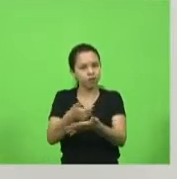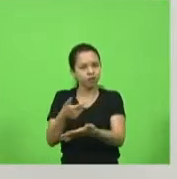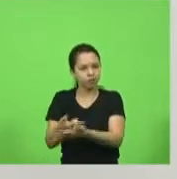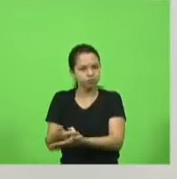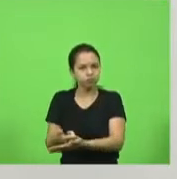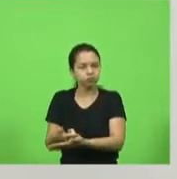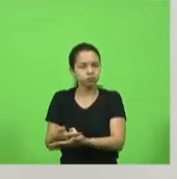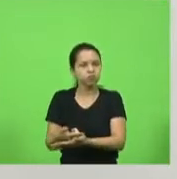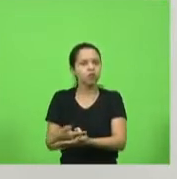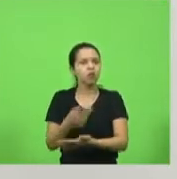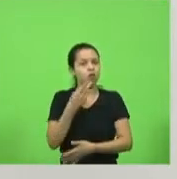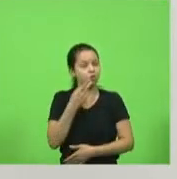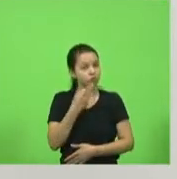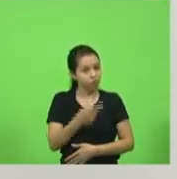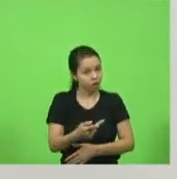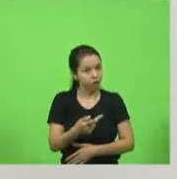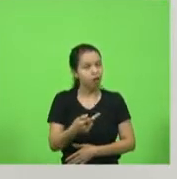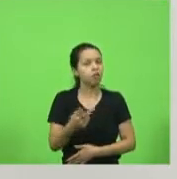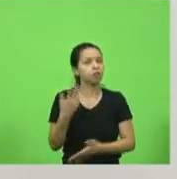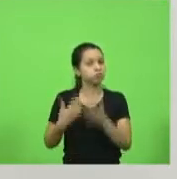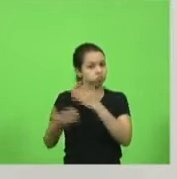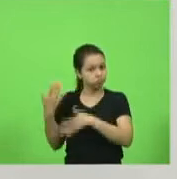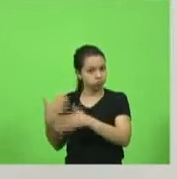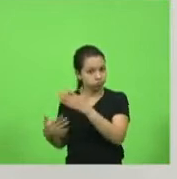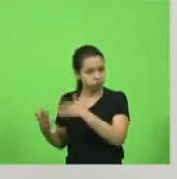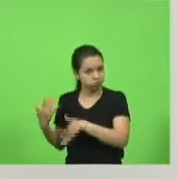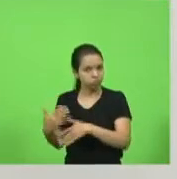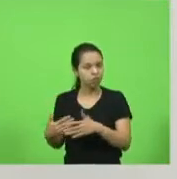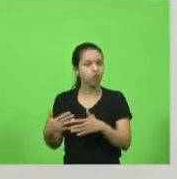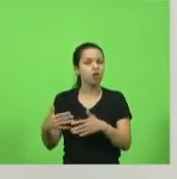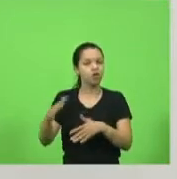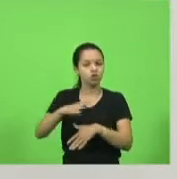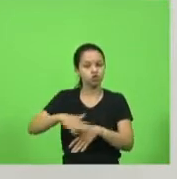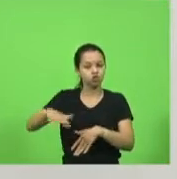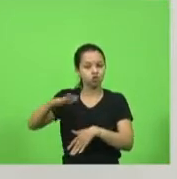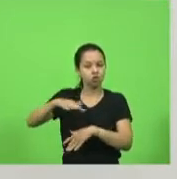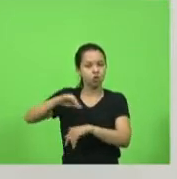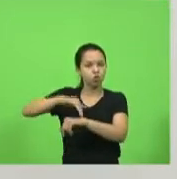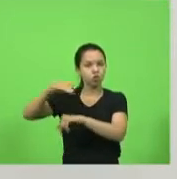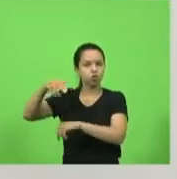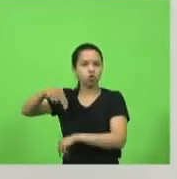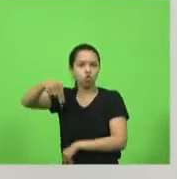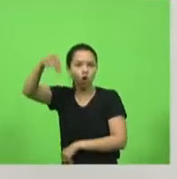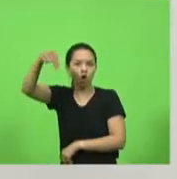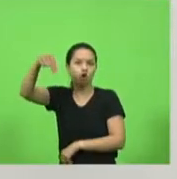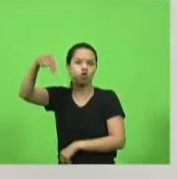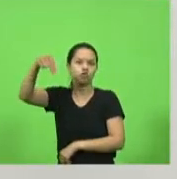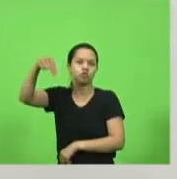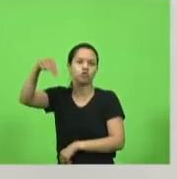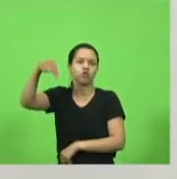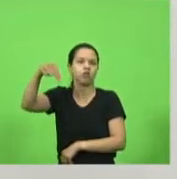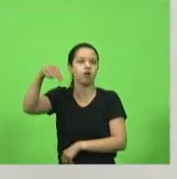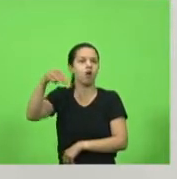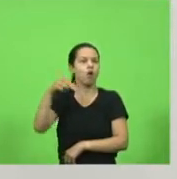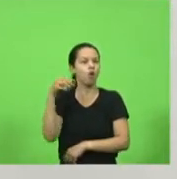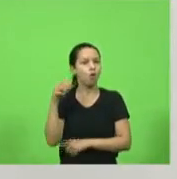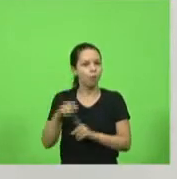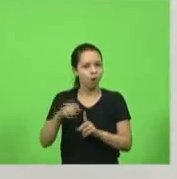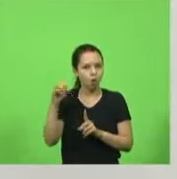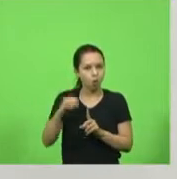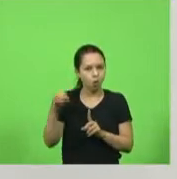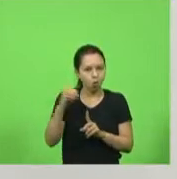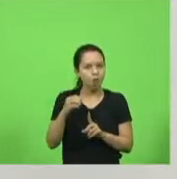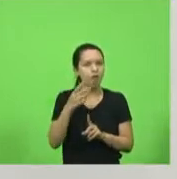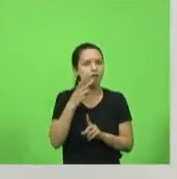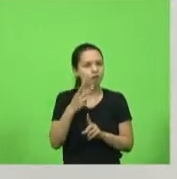e falo desde o início. Região Norte, Planalto Norte. Em outubro, eu falei, nós vamos ser vítimas do novo cangaço. Fui em cinco